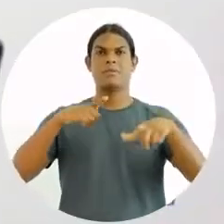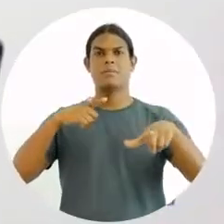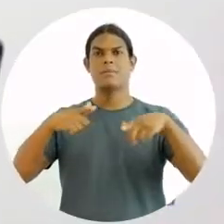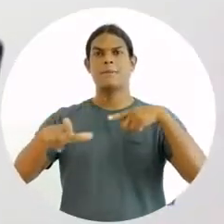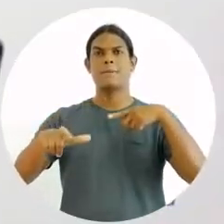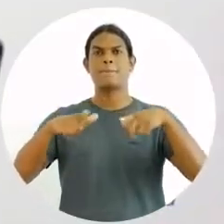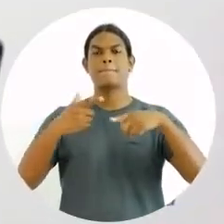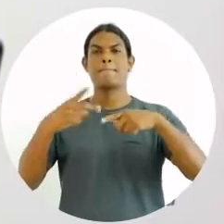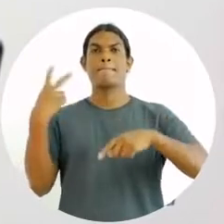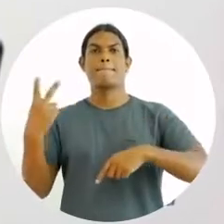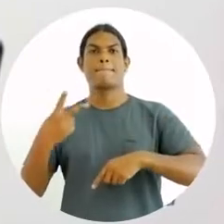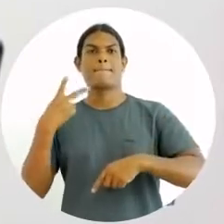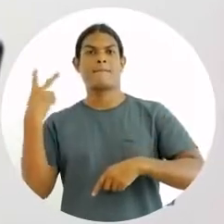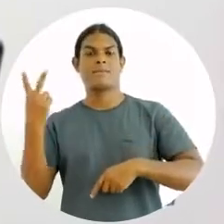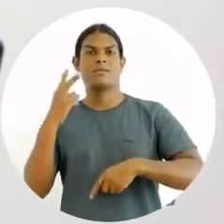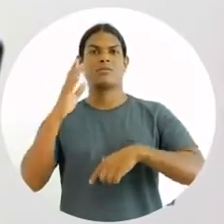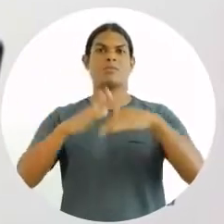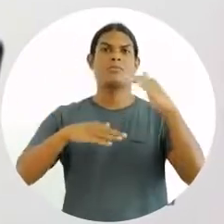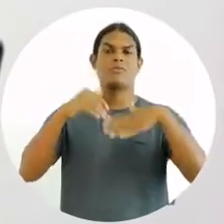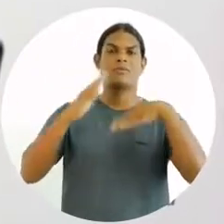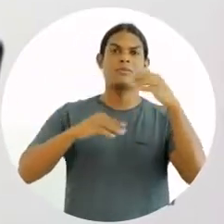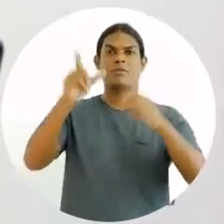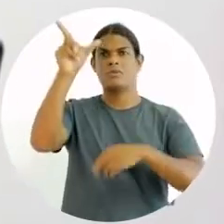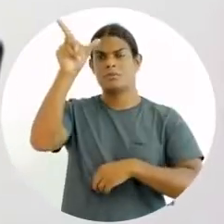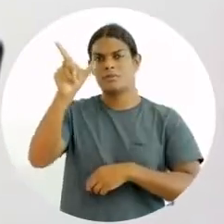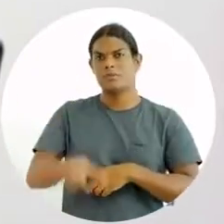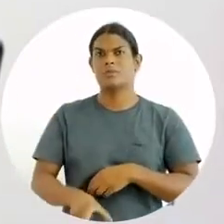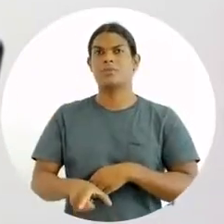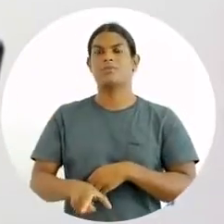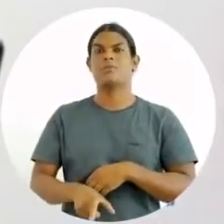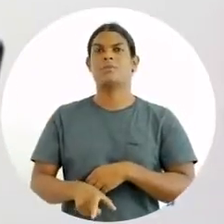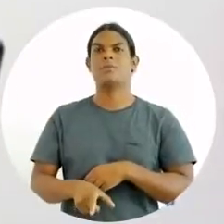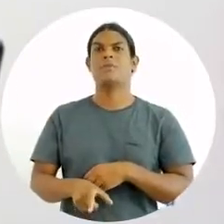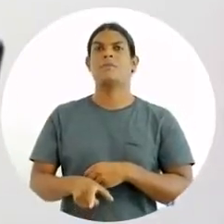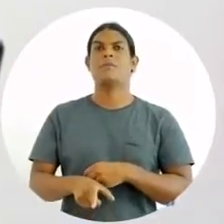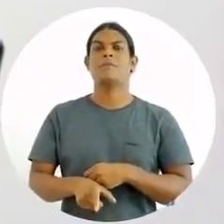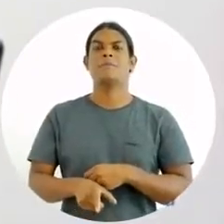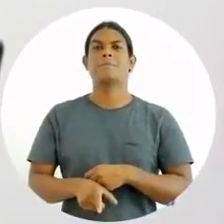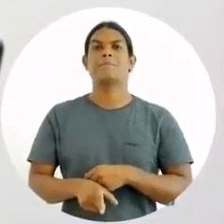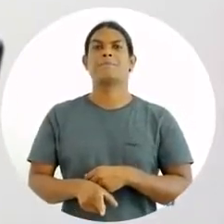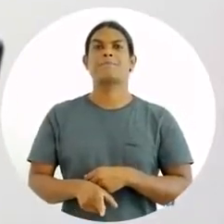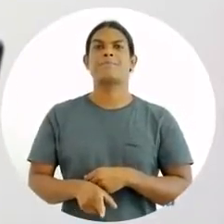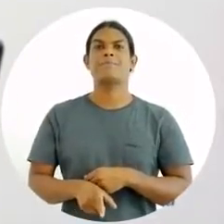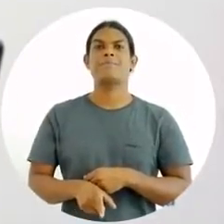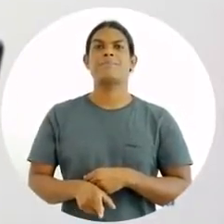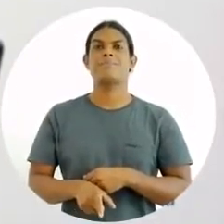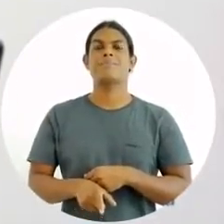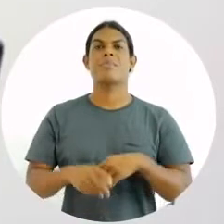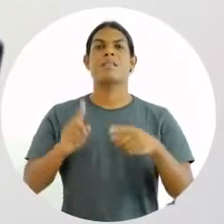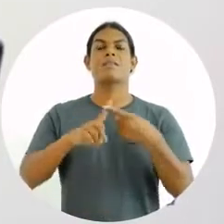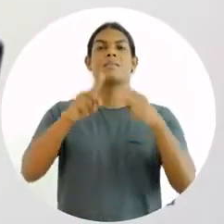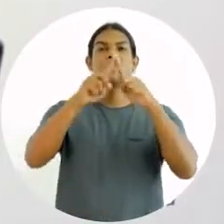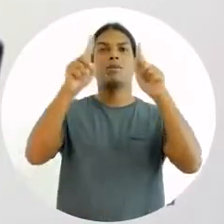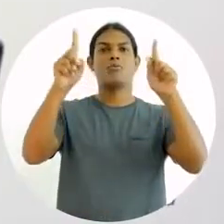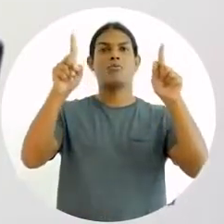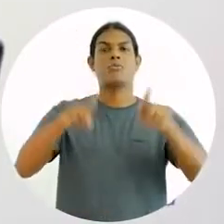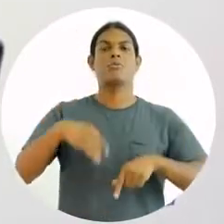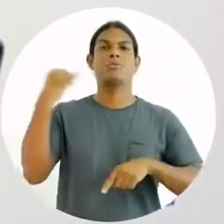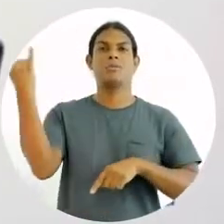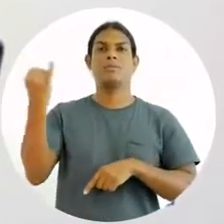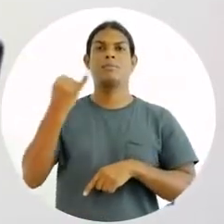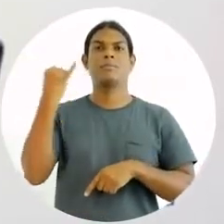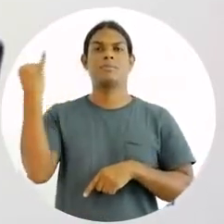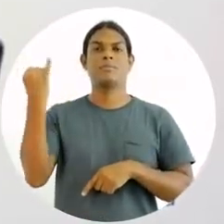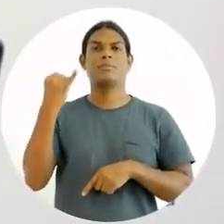perspectiva de valorização profissional e pessoal e o desafio de um projeto interessante, são pontos